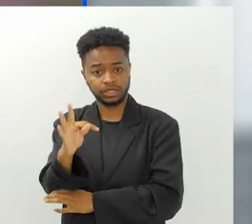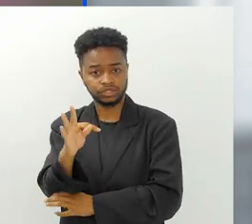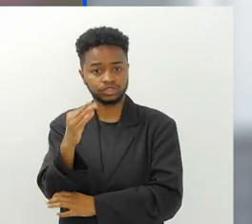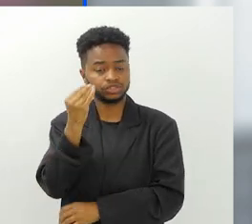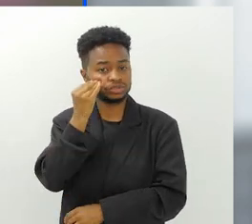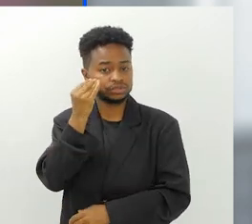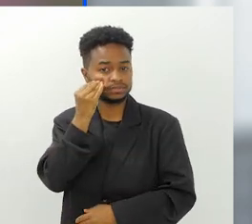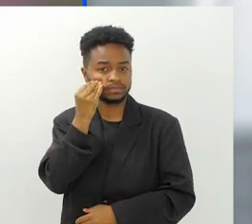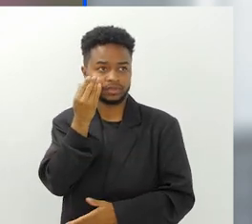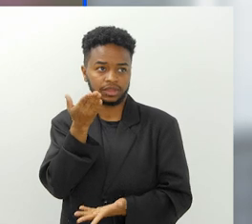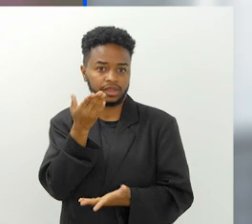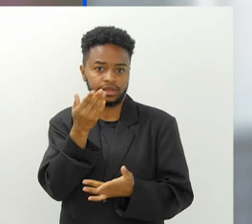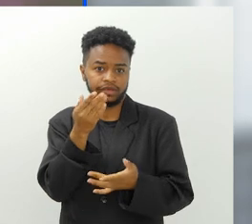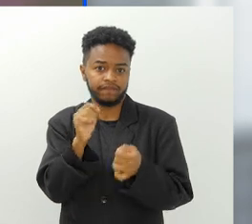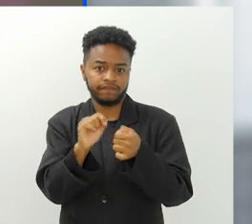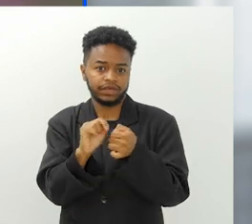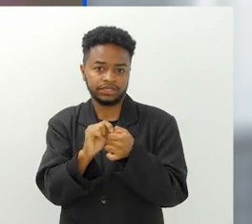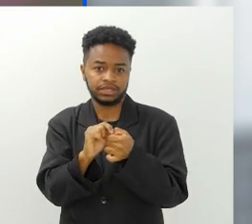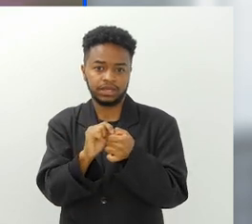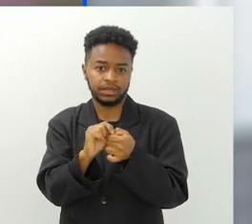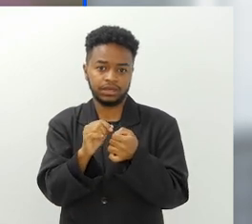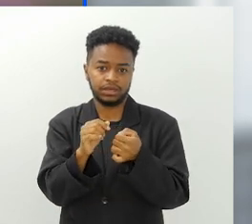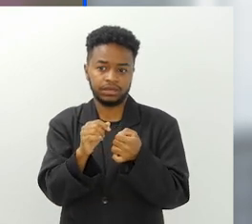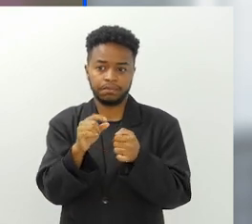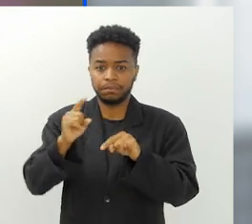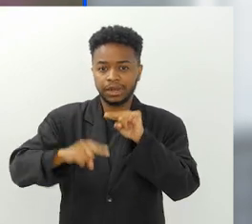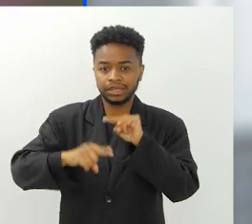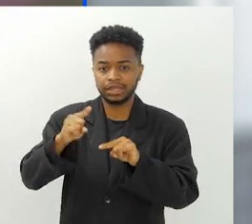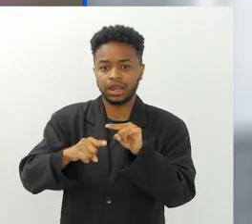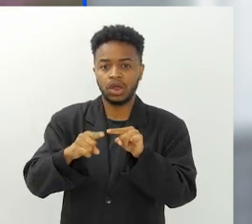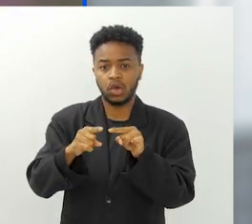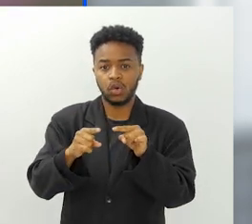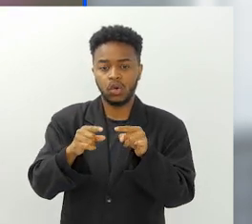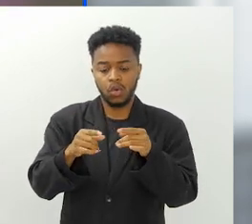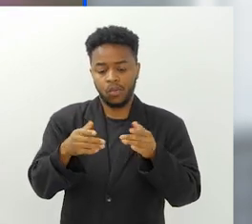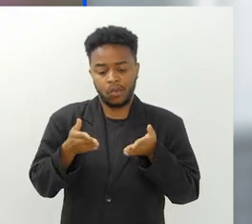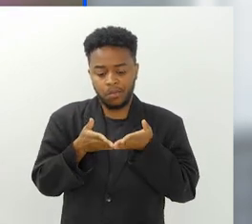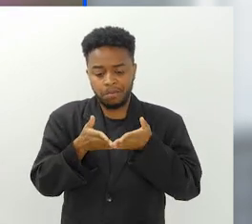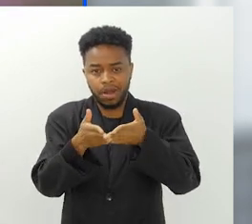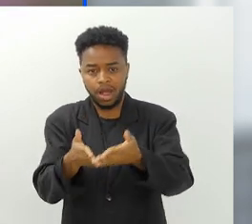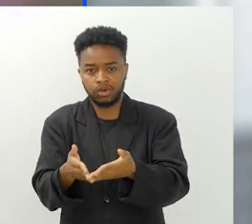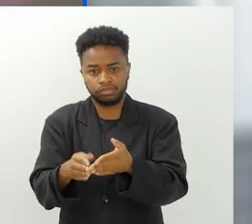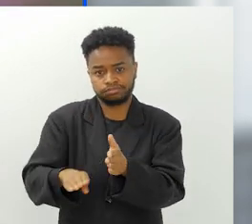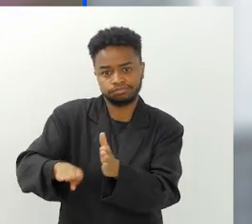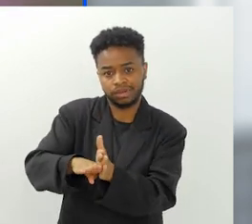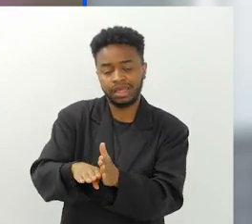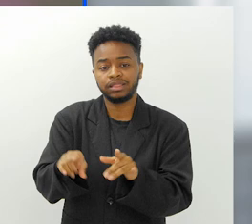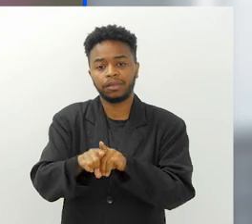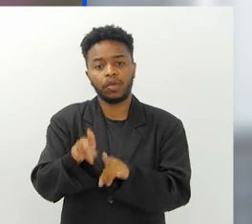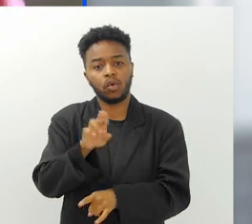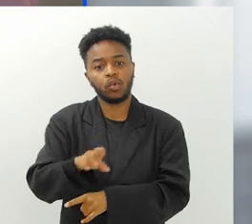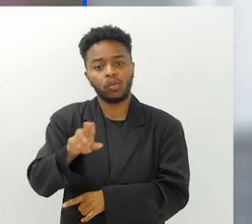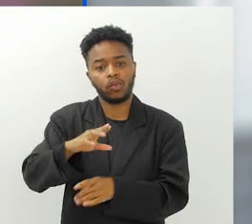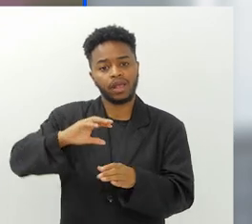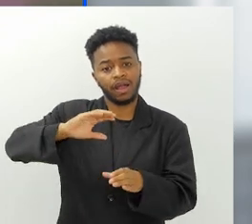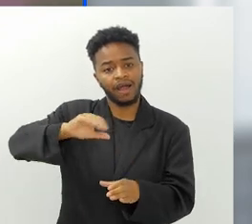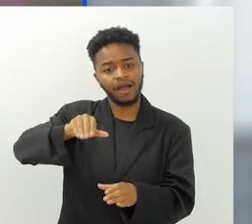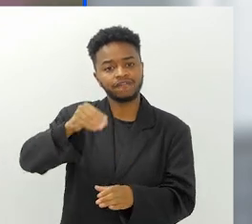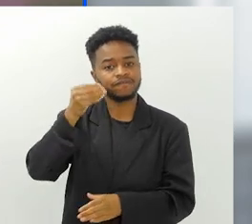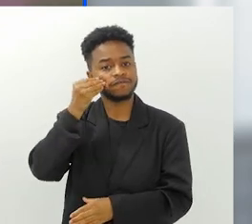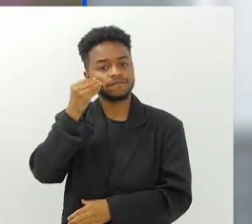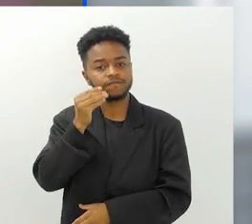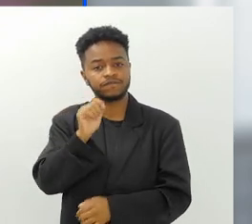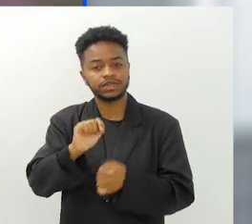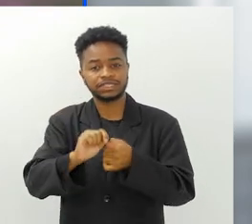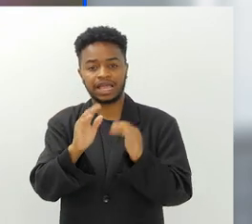para fazer pias para atracação de barco. Tem usos de garrafa